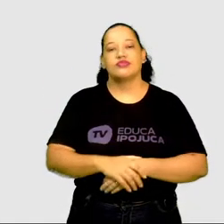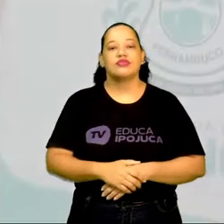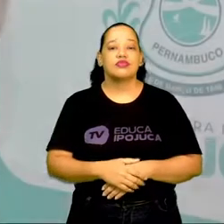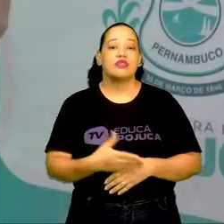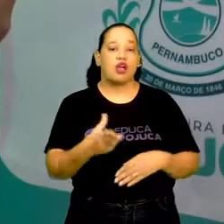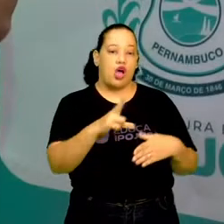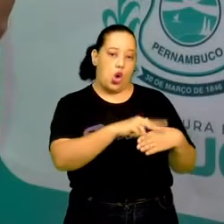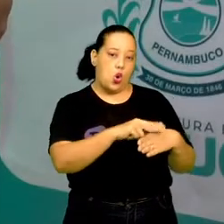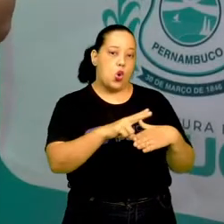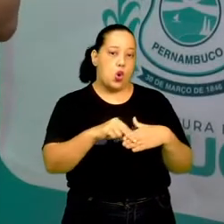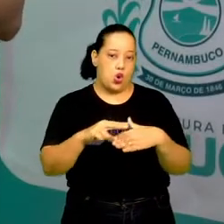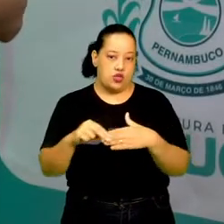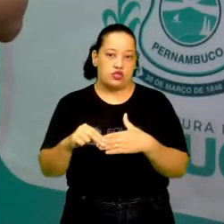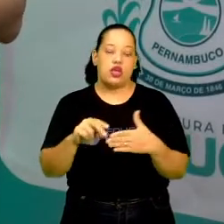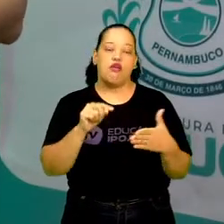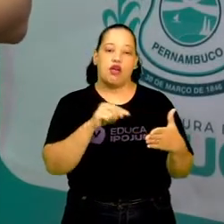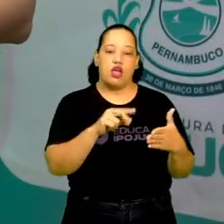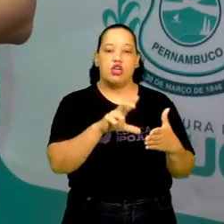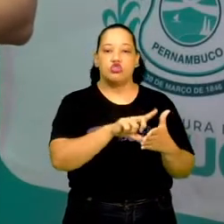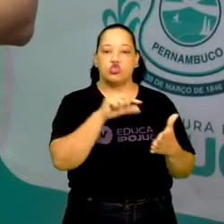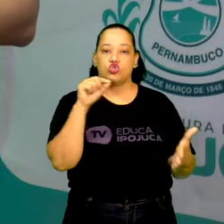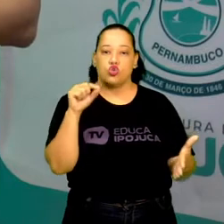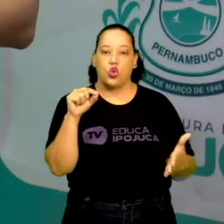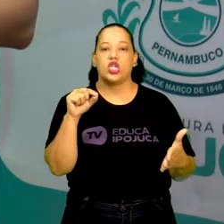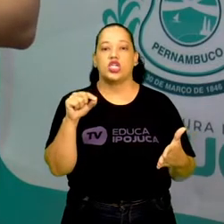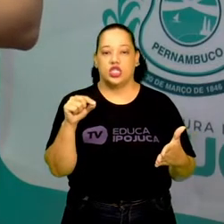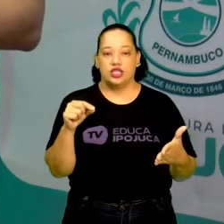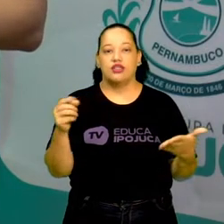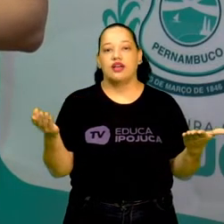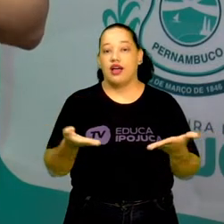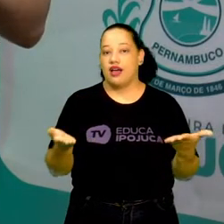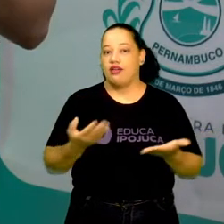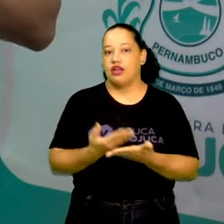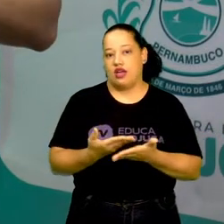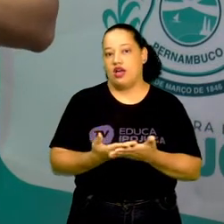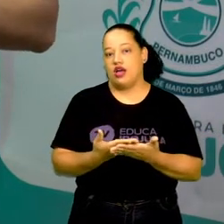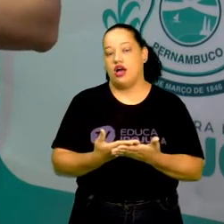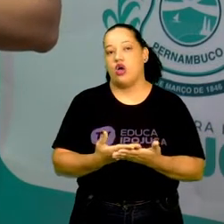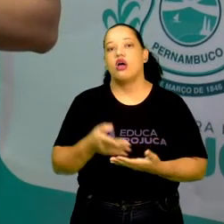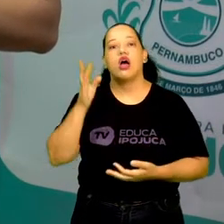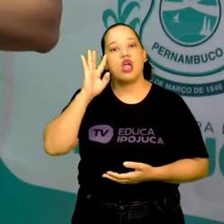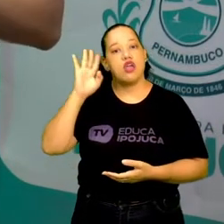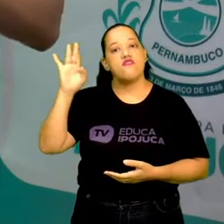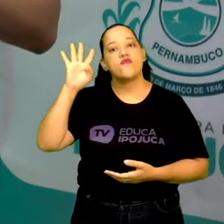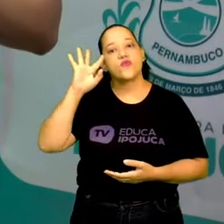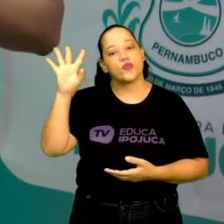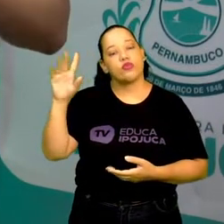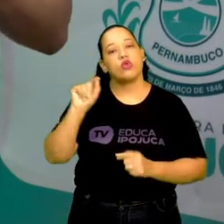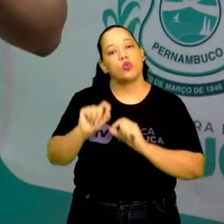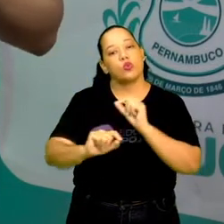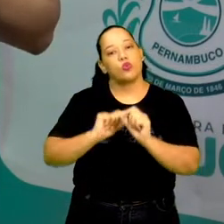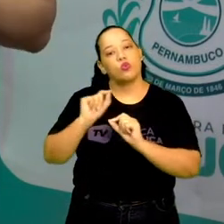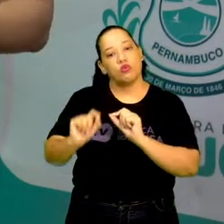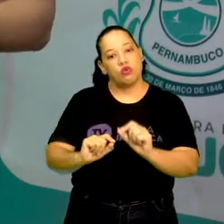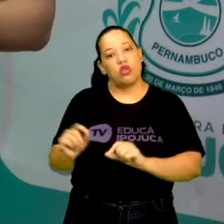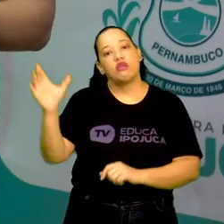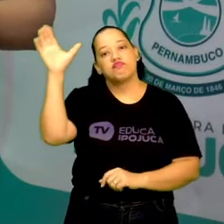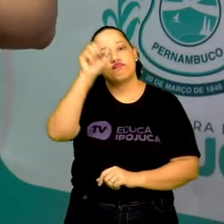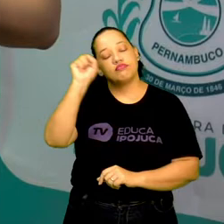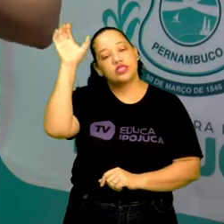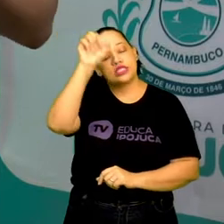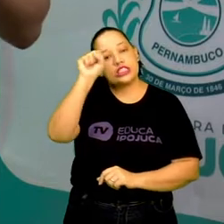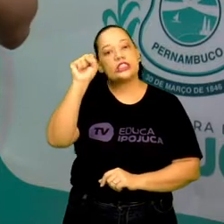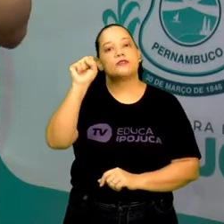Cordel, ele foi trazido e foi escolhido para esse momento da nossa aula para refletirmos a respeito do aprender,